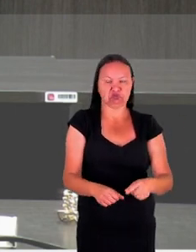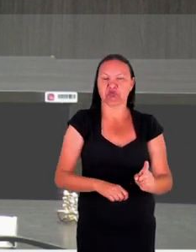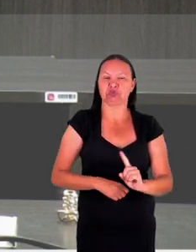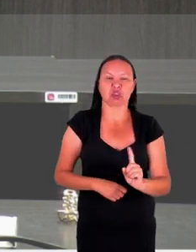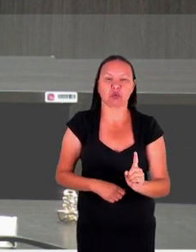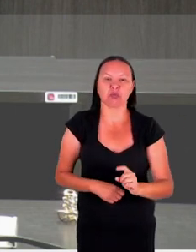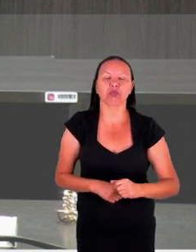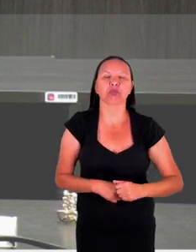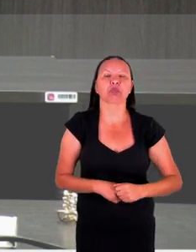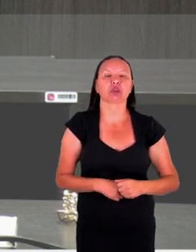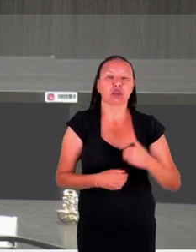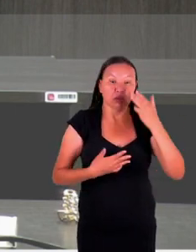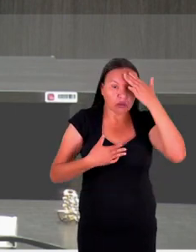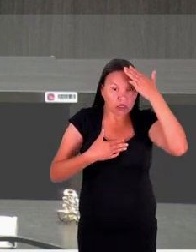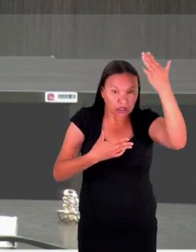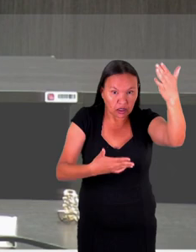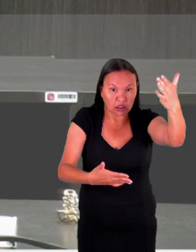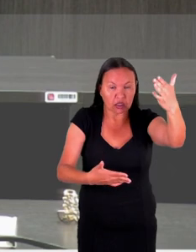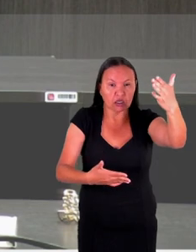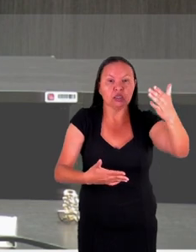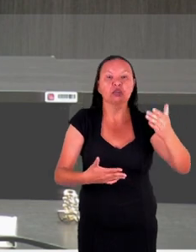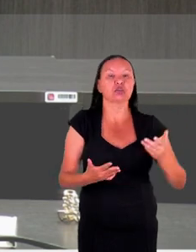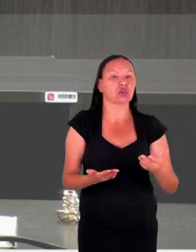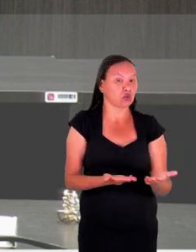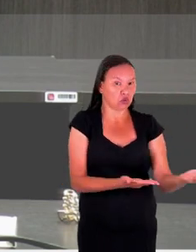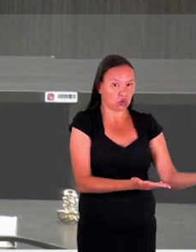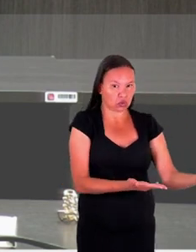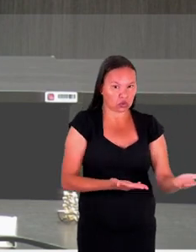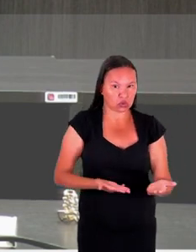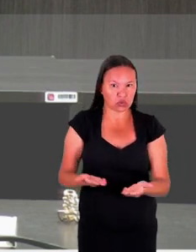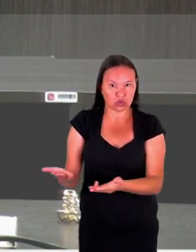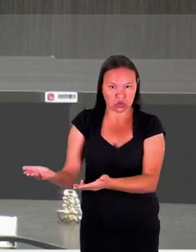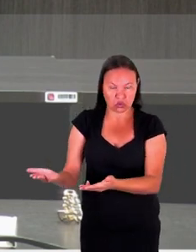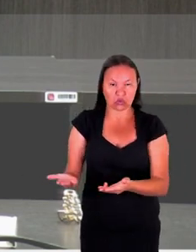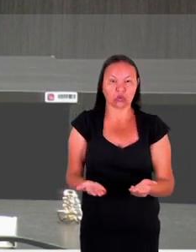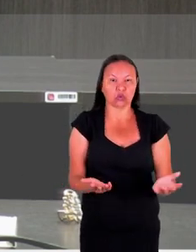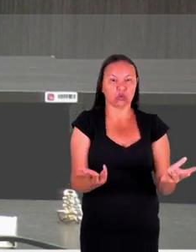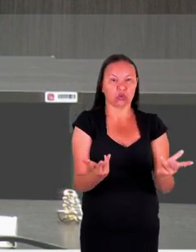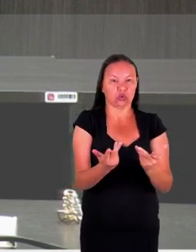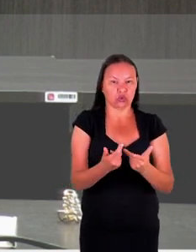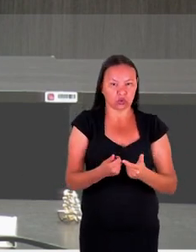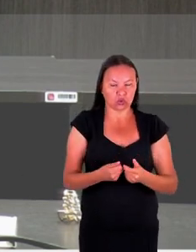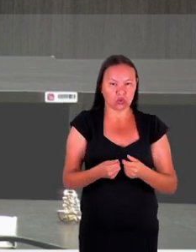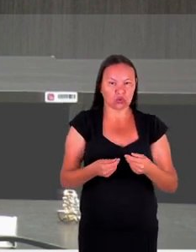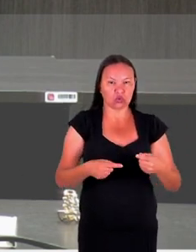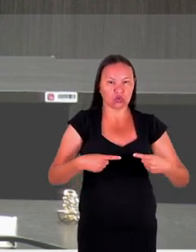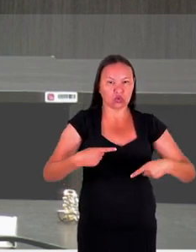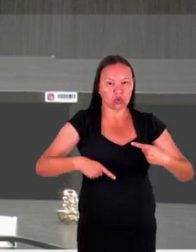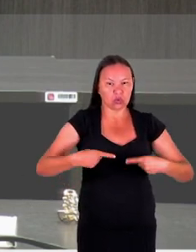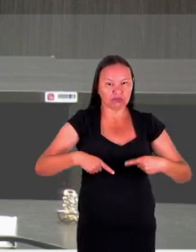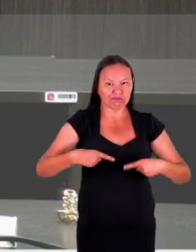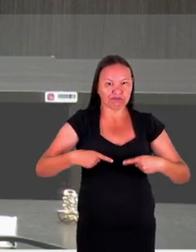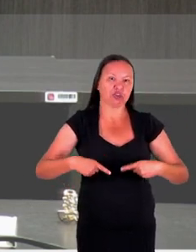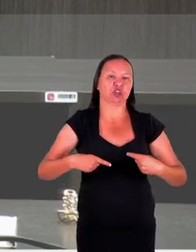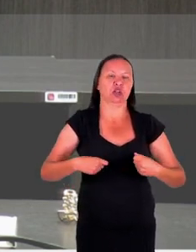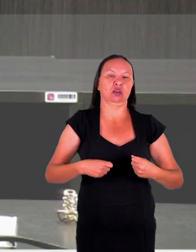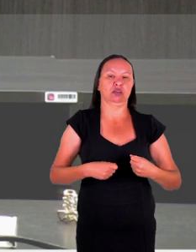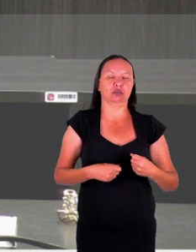Desde já agradeço os convidados. Hoje o diálogo, acredito que vai ser bem